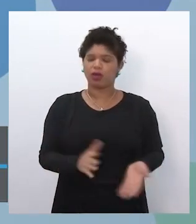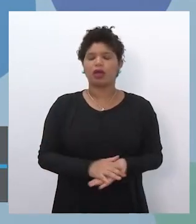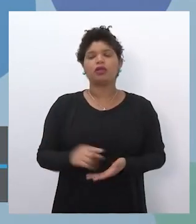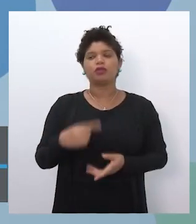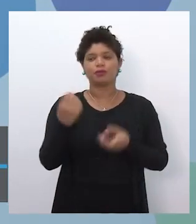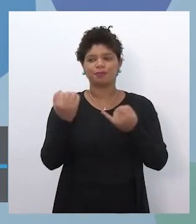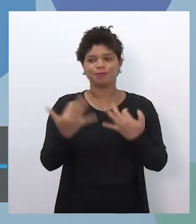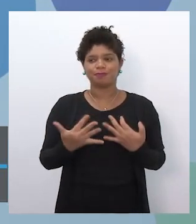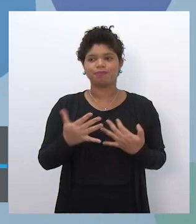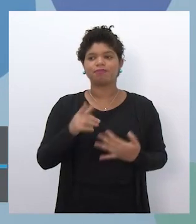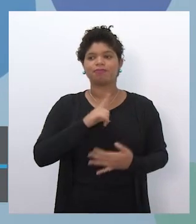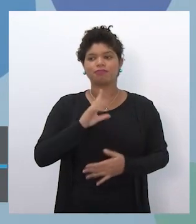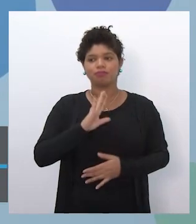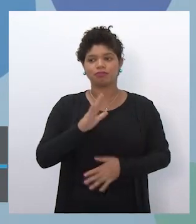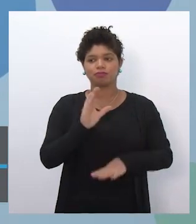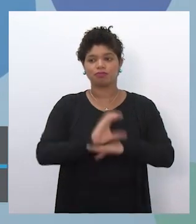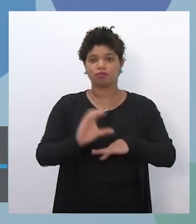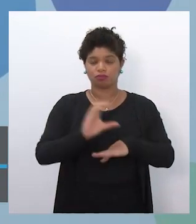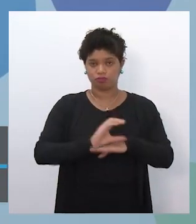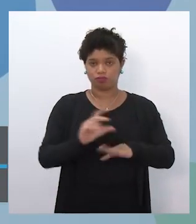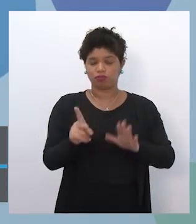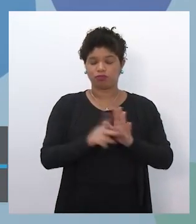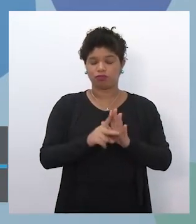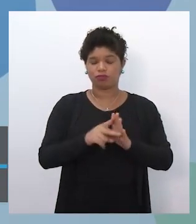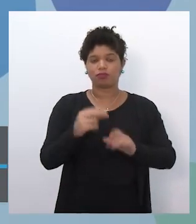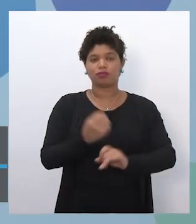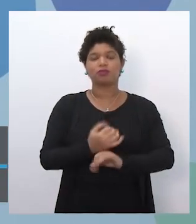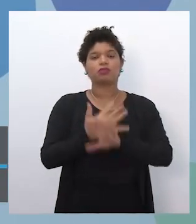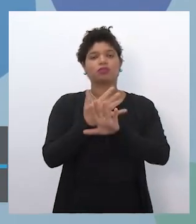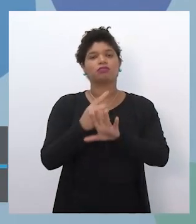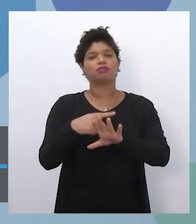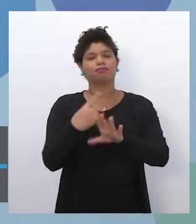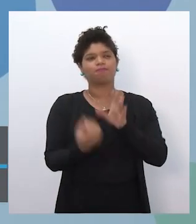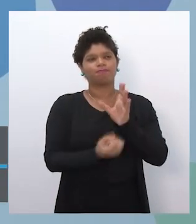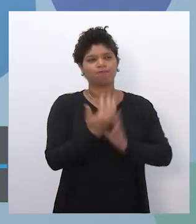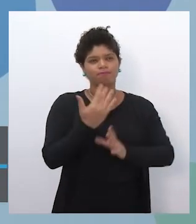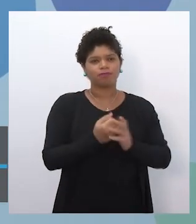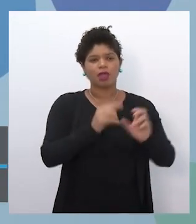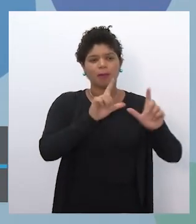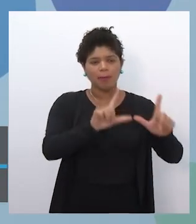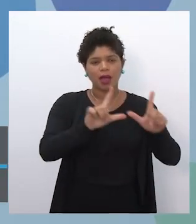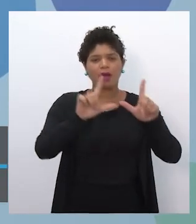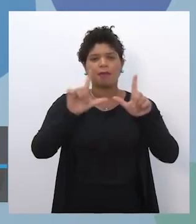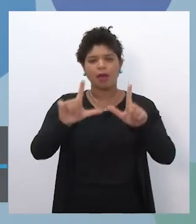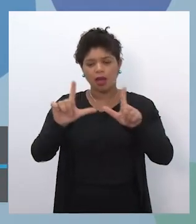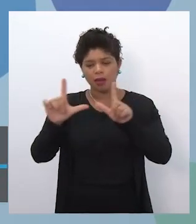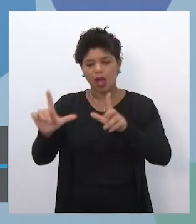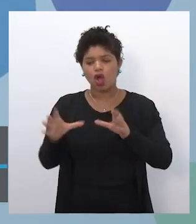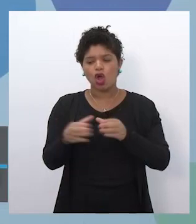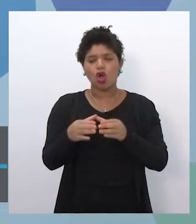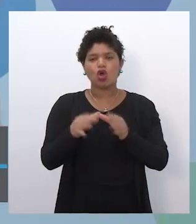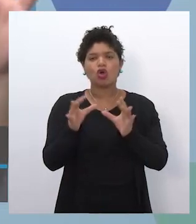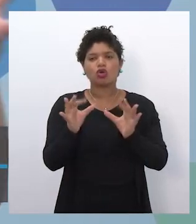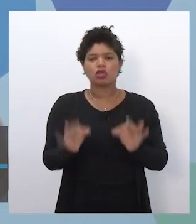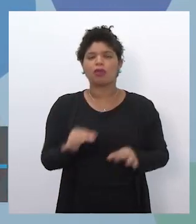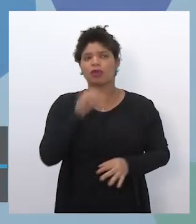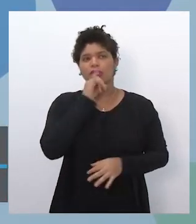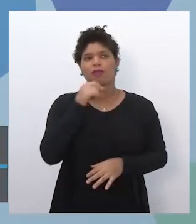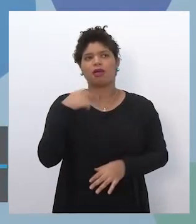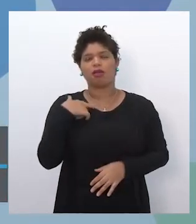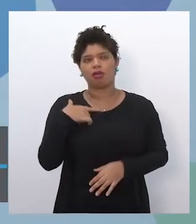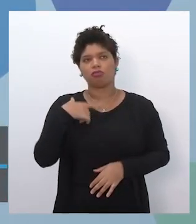existe esse recurso de videoconferência, por isso que a gente vai criar canais específicos para cada um dos seus grupos. Então, por exemplo, eu e professor Daniel